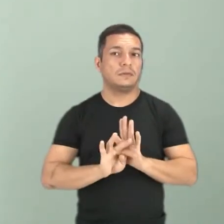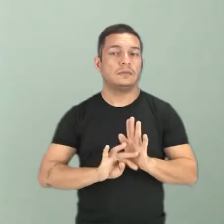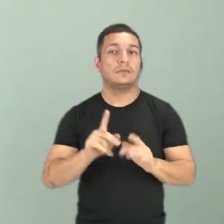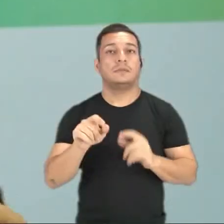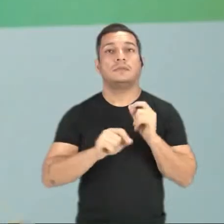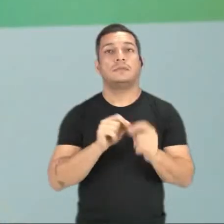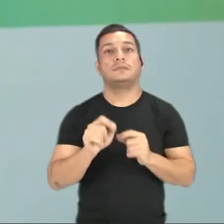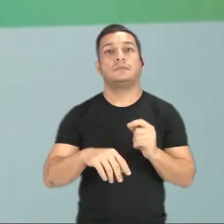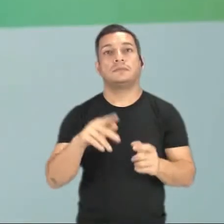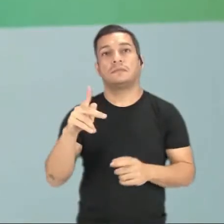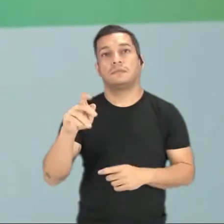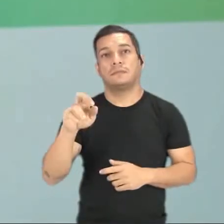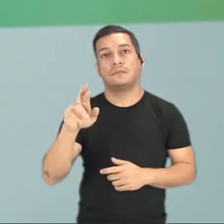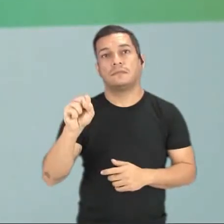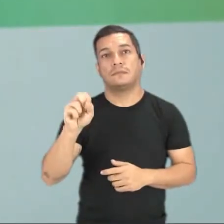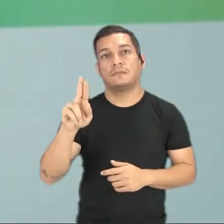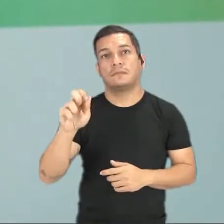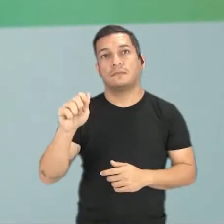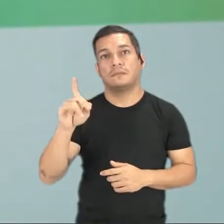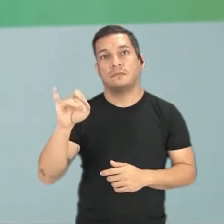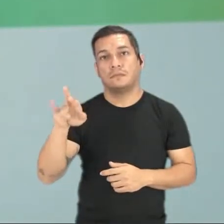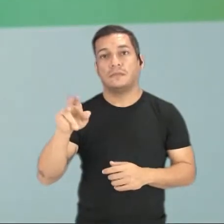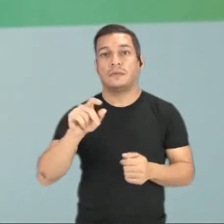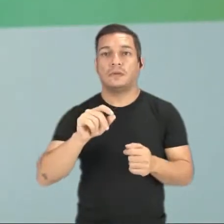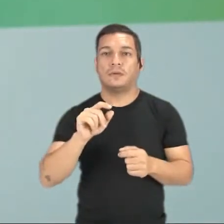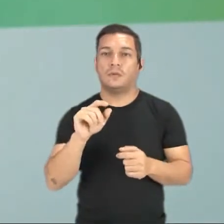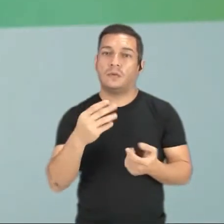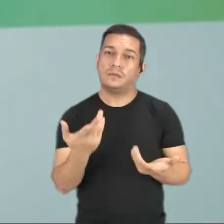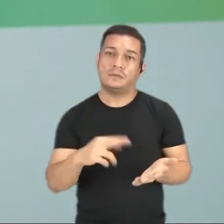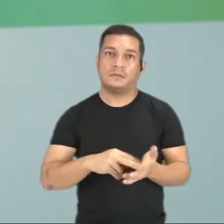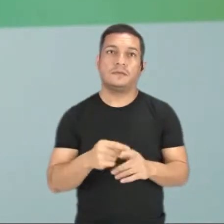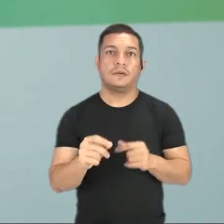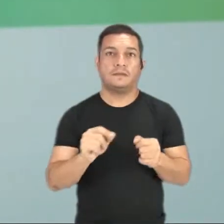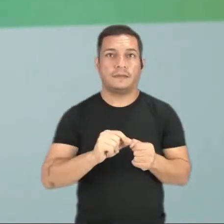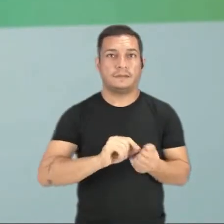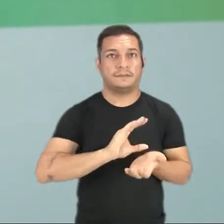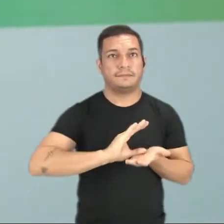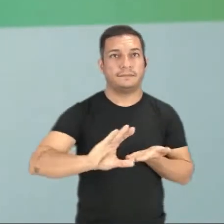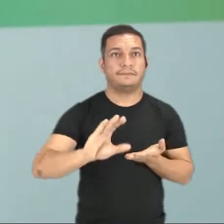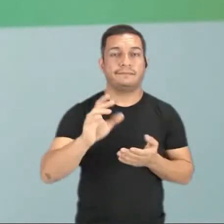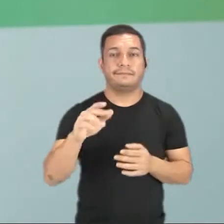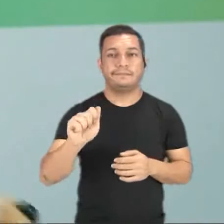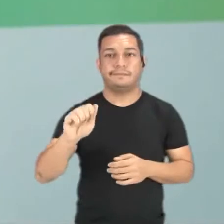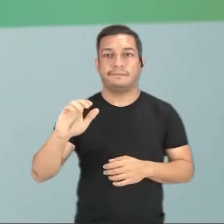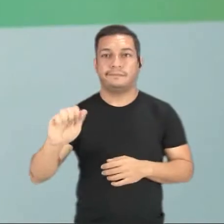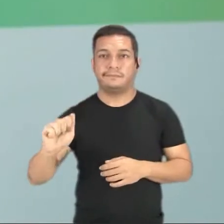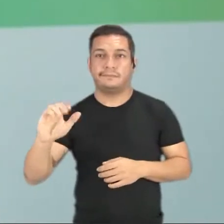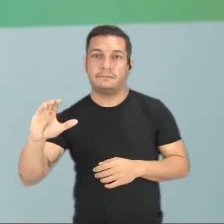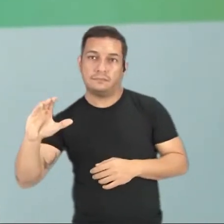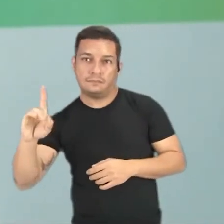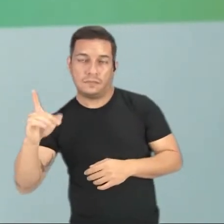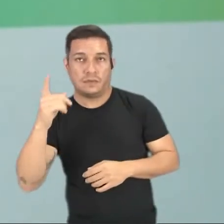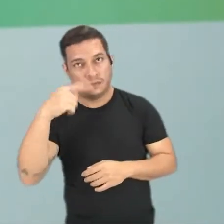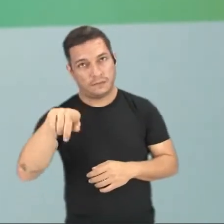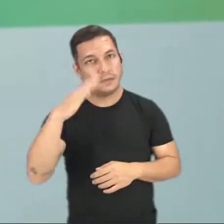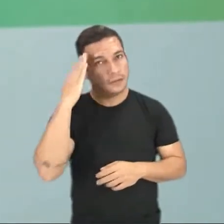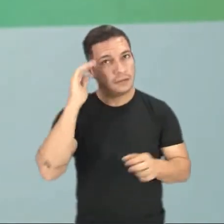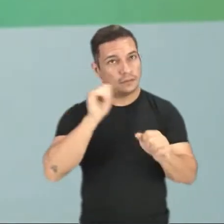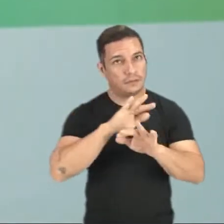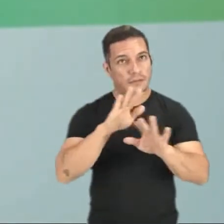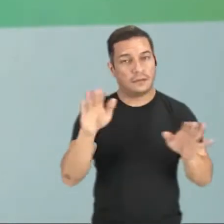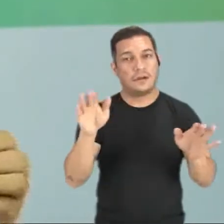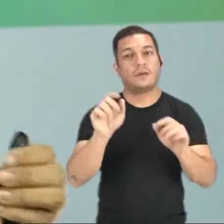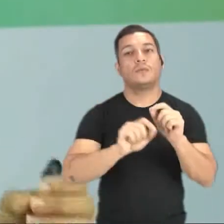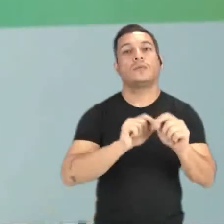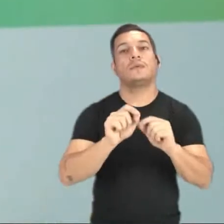É persuadir a fazer doações à ACD. Olha só, já que você, espero que vocês tenham entendido